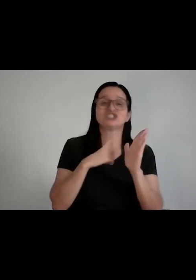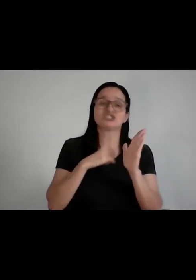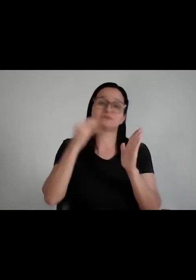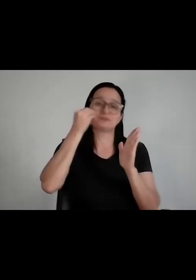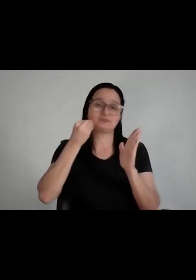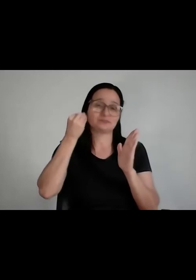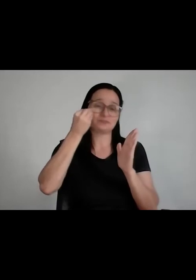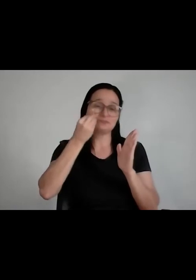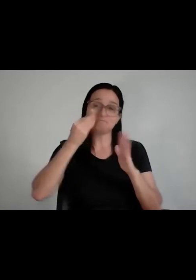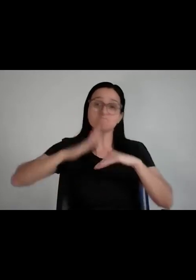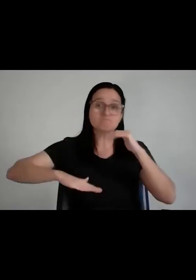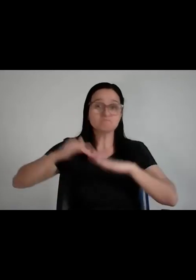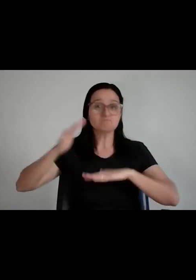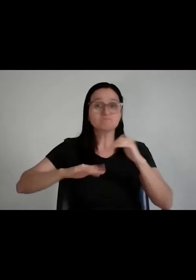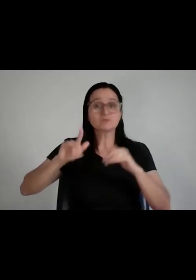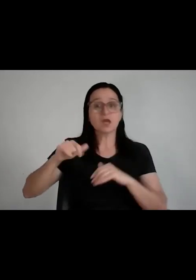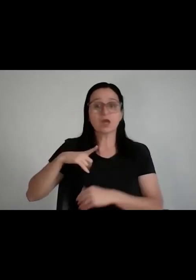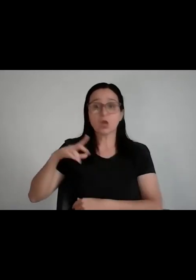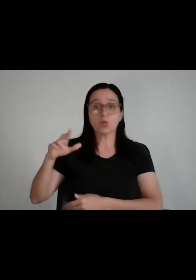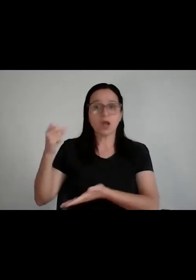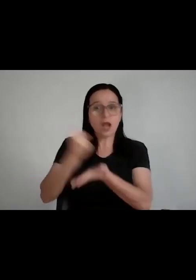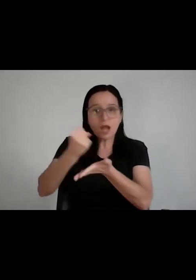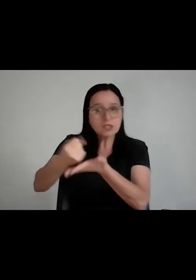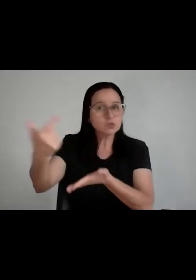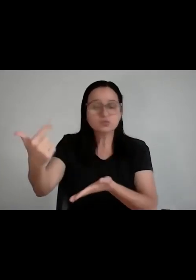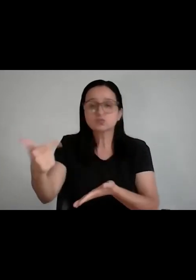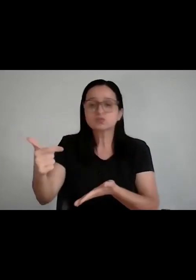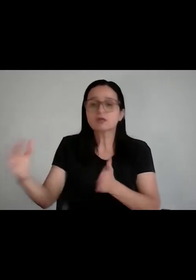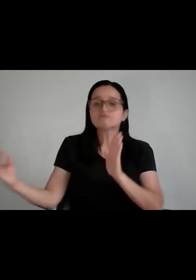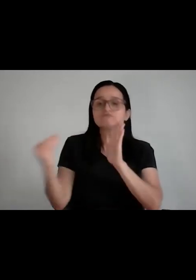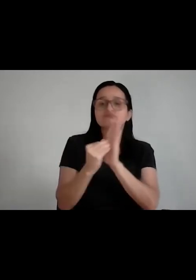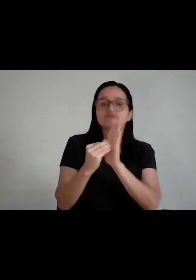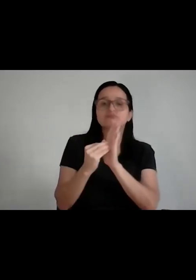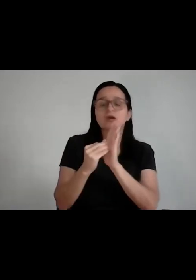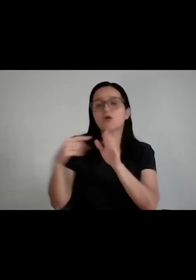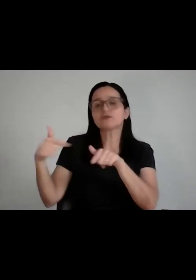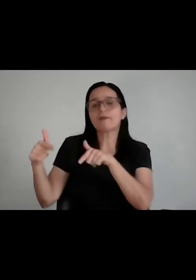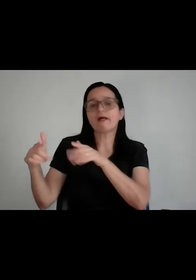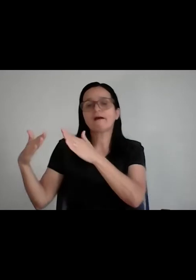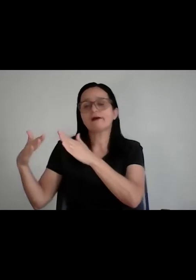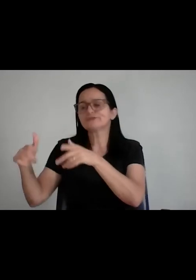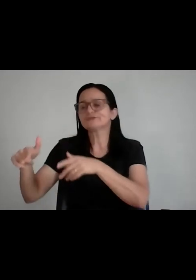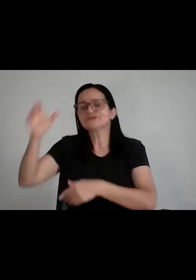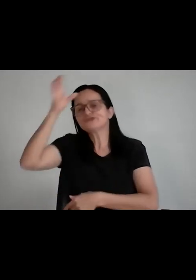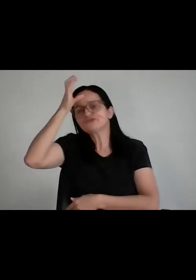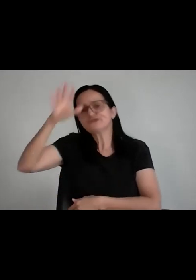experiência profissional, mas eu nunca trabalhei de carteira assinada, normalmente ok, você bota lá que você trabalhou na quitandinha da tua tia, que você trabalhou